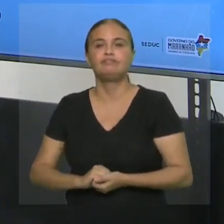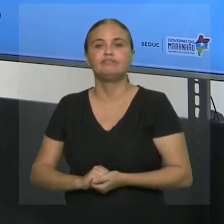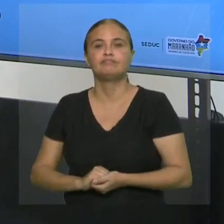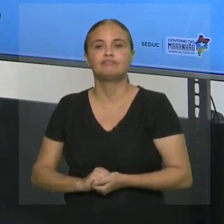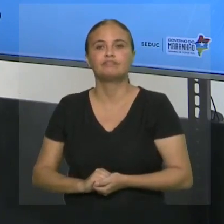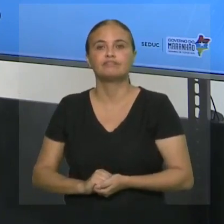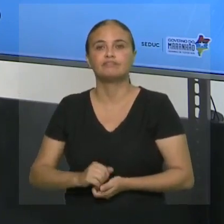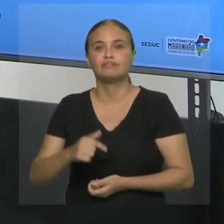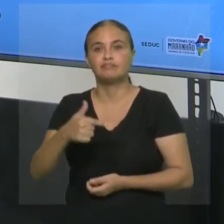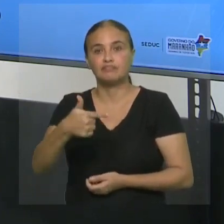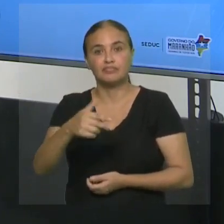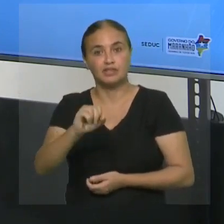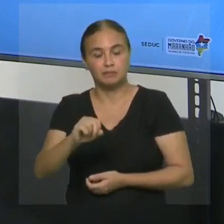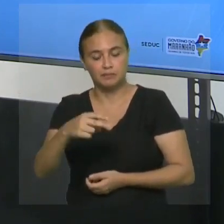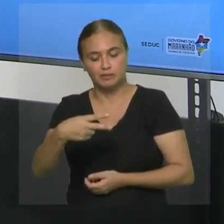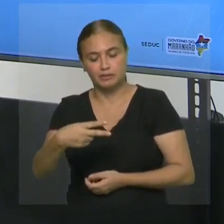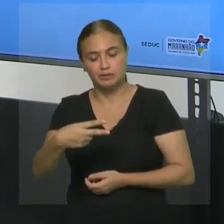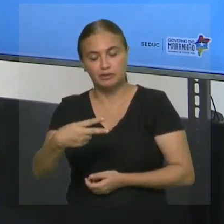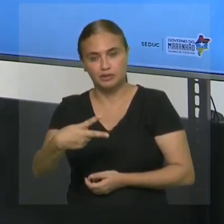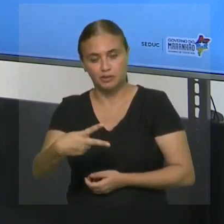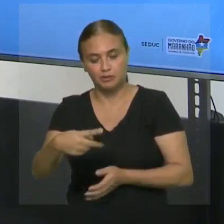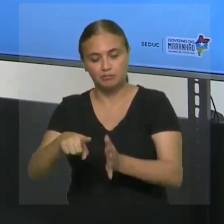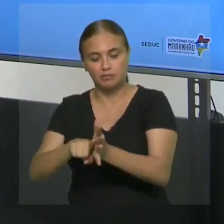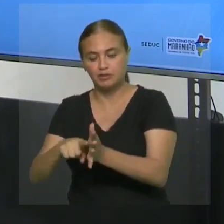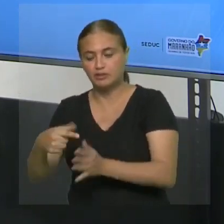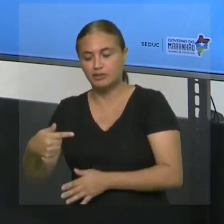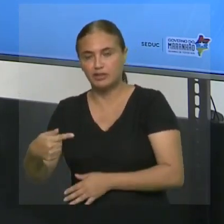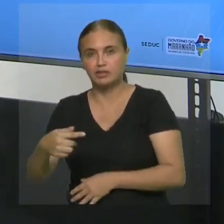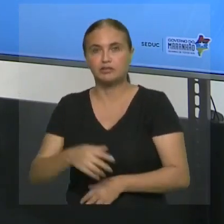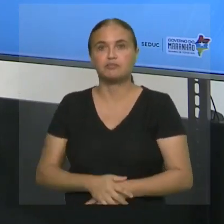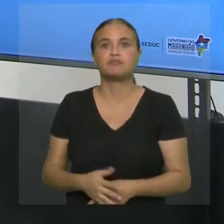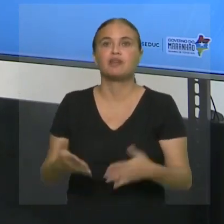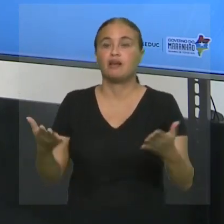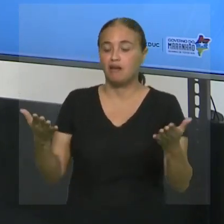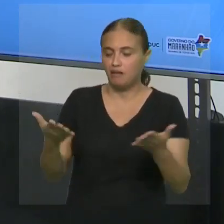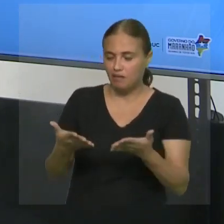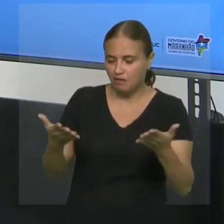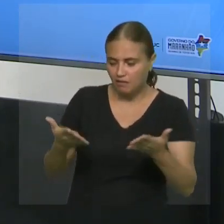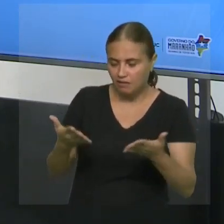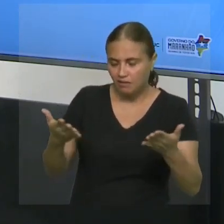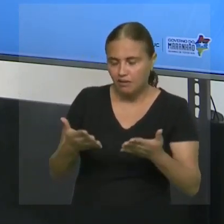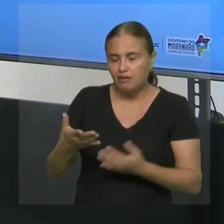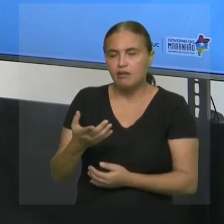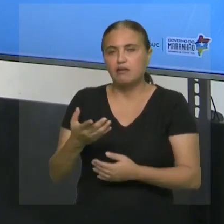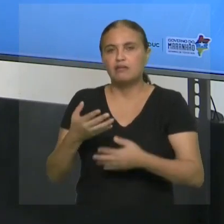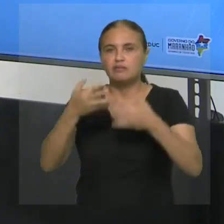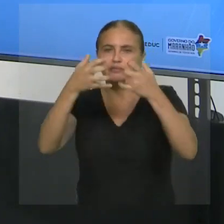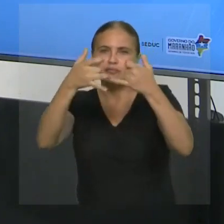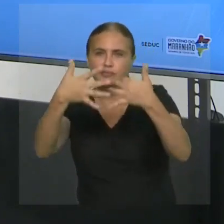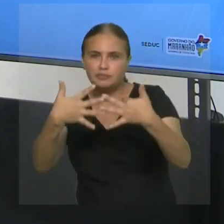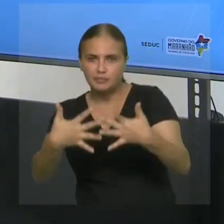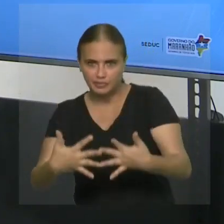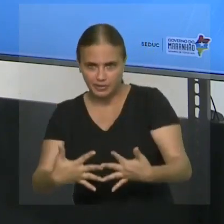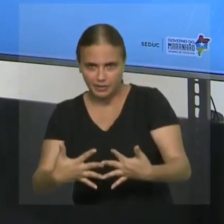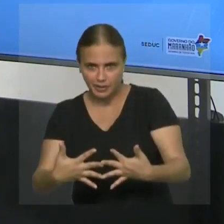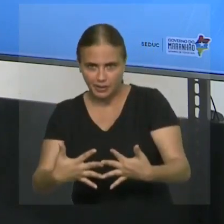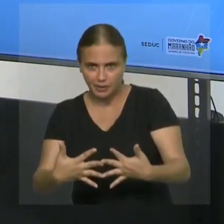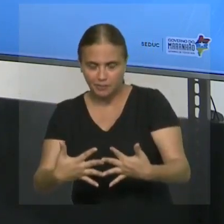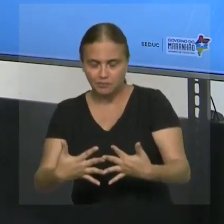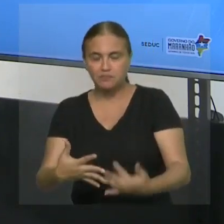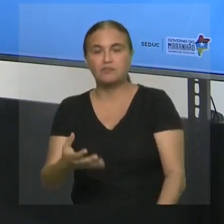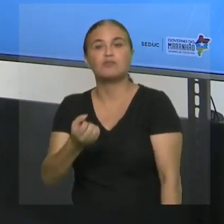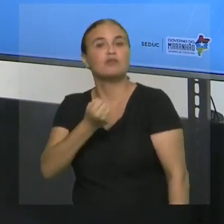Dez maior que menos sete. E aí, vai começar a falar de duas operações importantes aqui dentro do